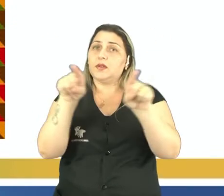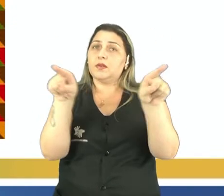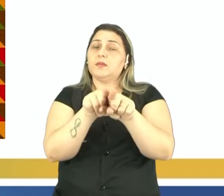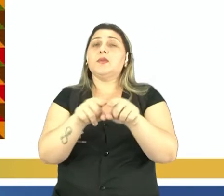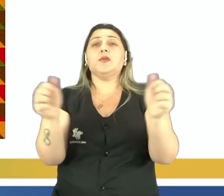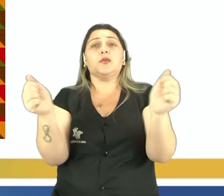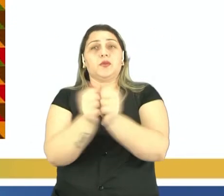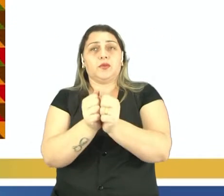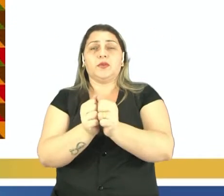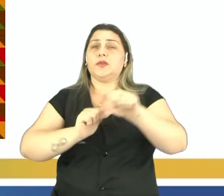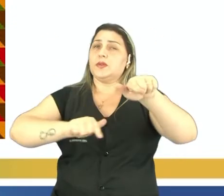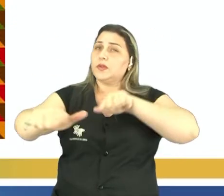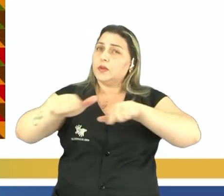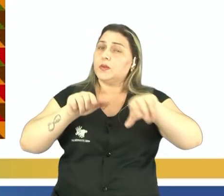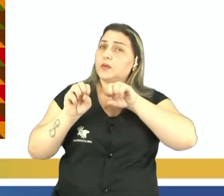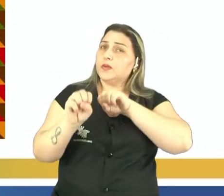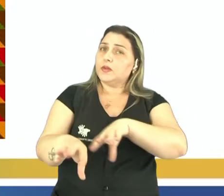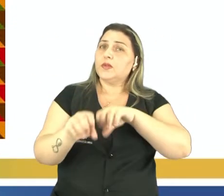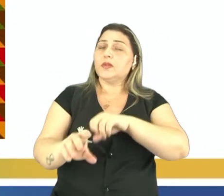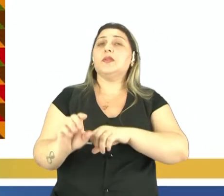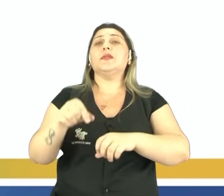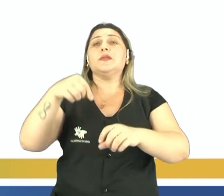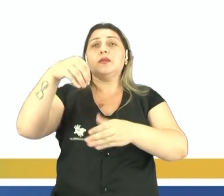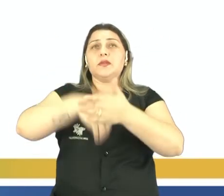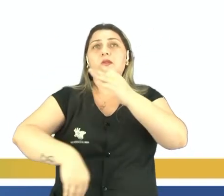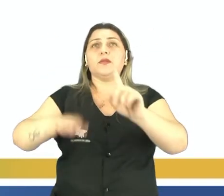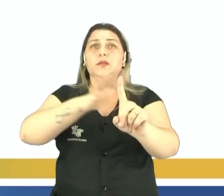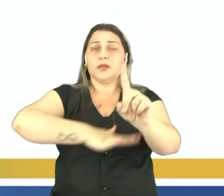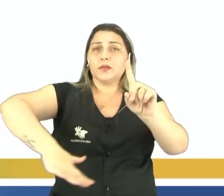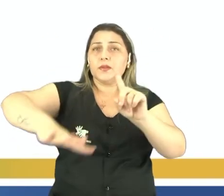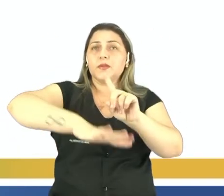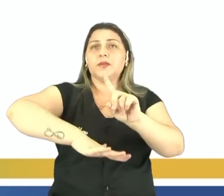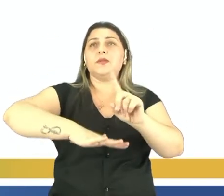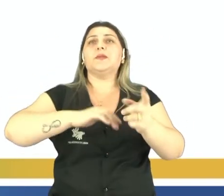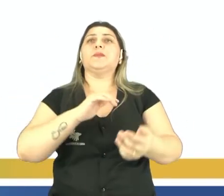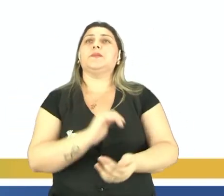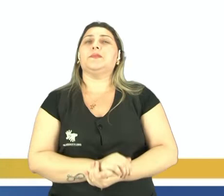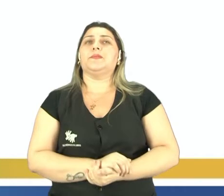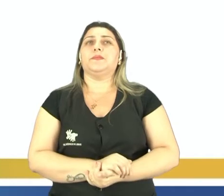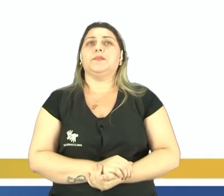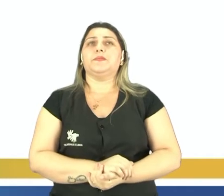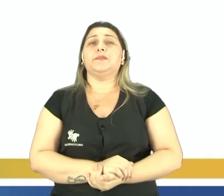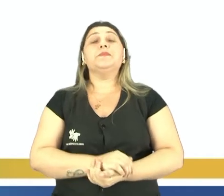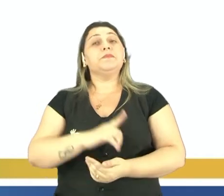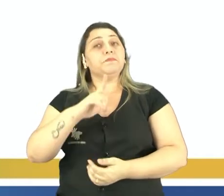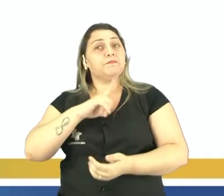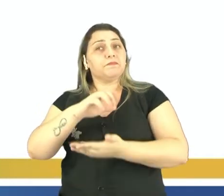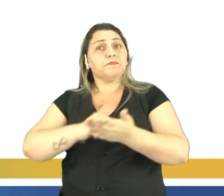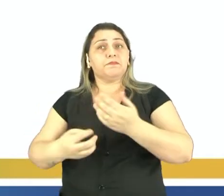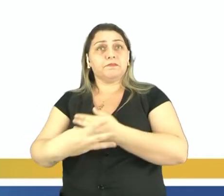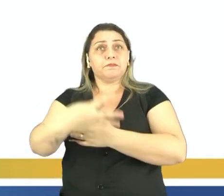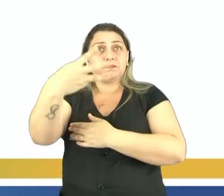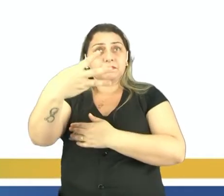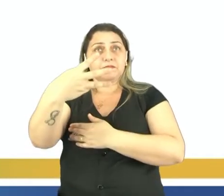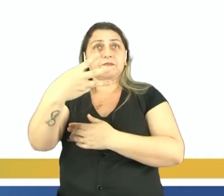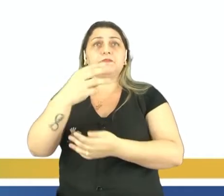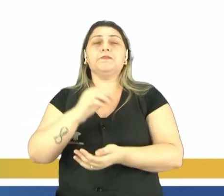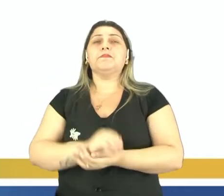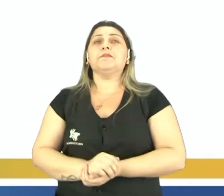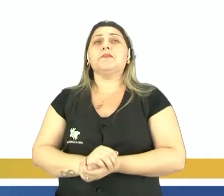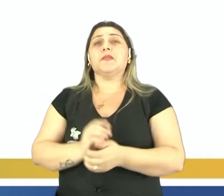questões e trabalha muito essas questões dentro da nossa sociedade. Então, pessoal, aqui nós vamos ter uma atividade com três questões, né?